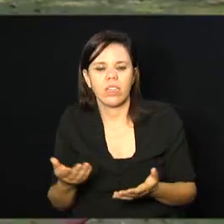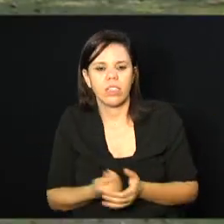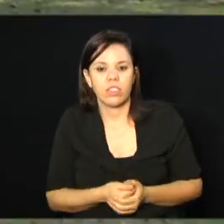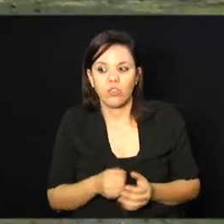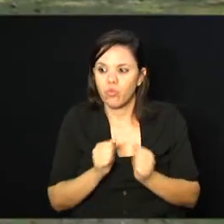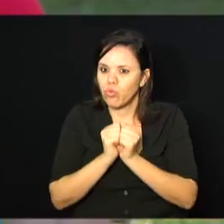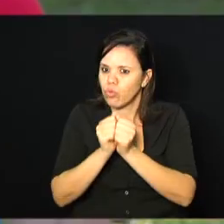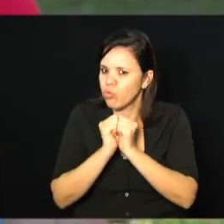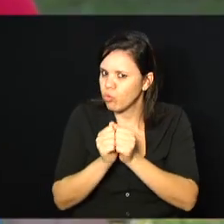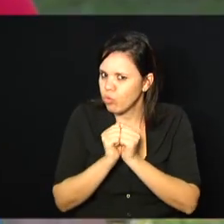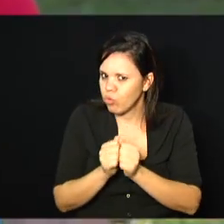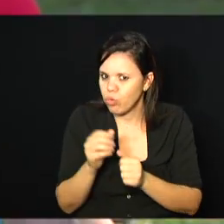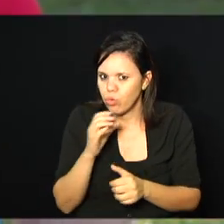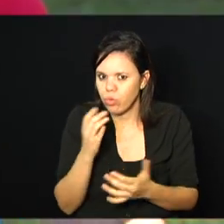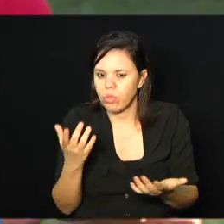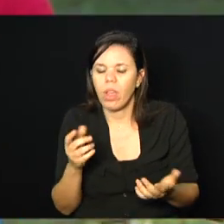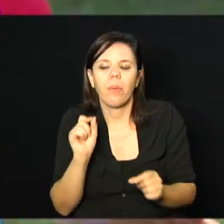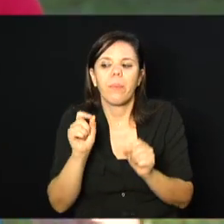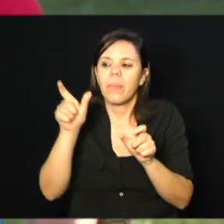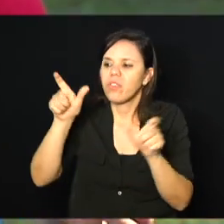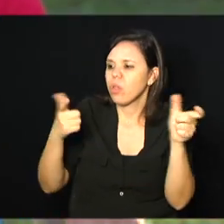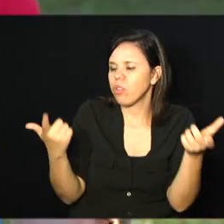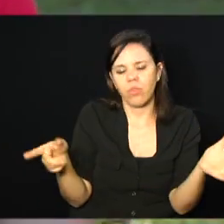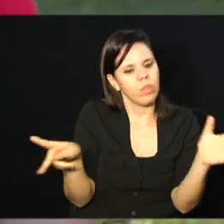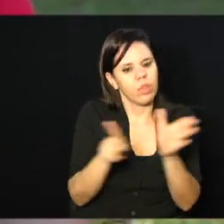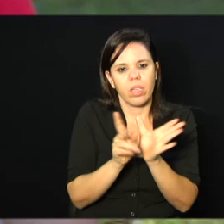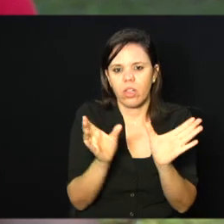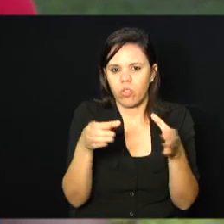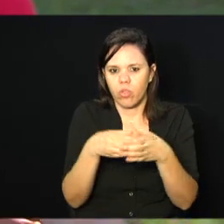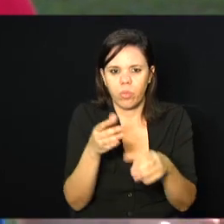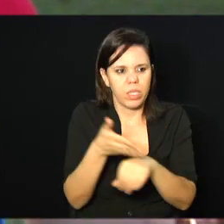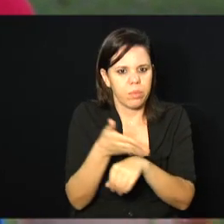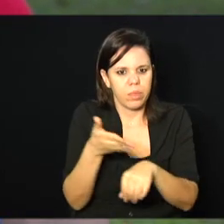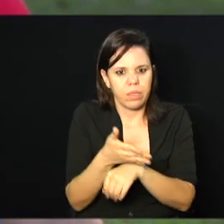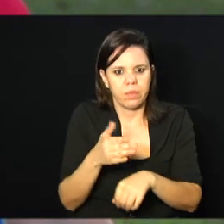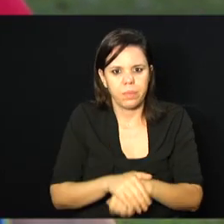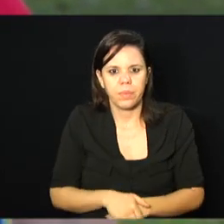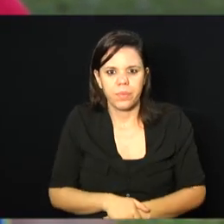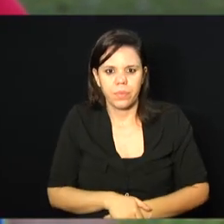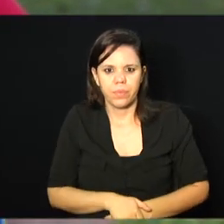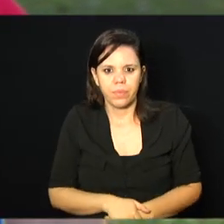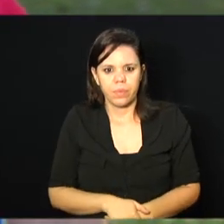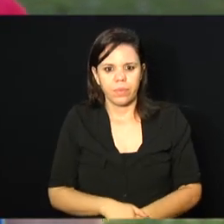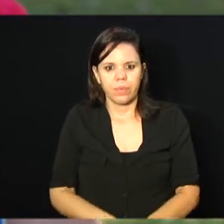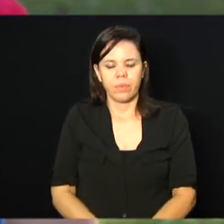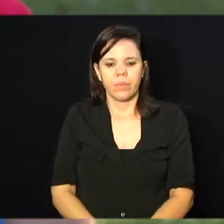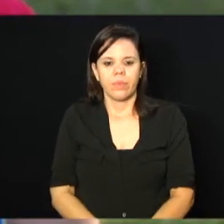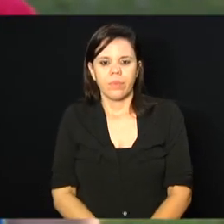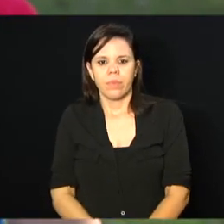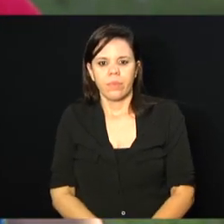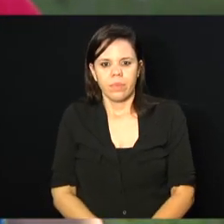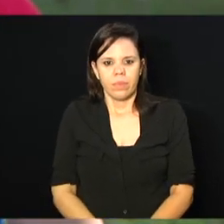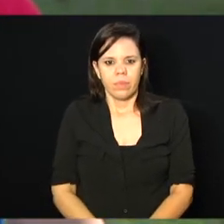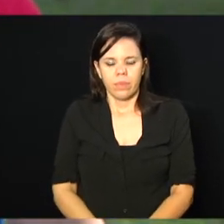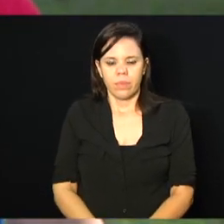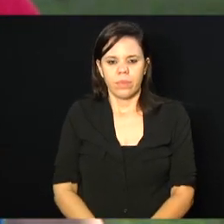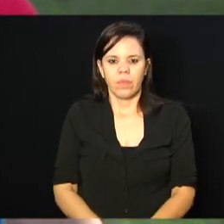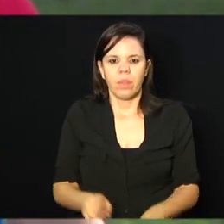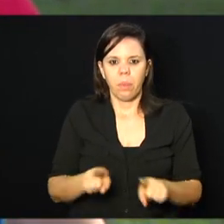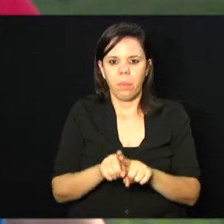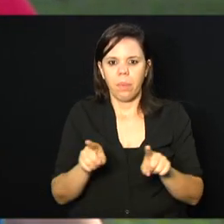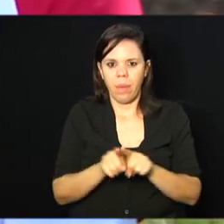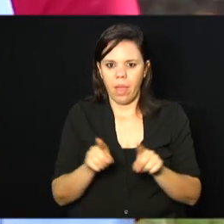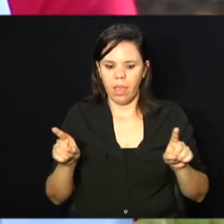mundo corre junto. Corre junto. Até quem não está no grupo, não está participando, os que estão correndo em volta,